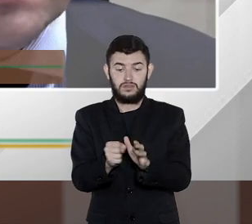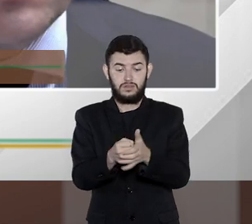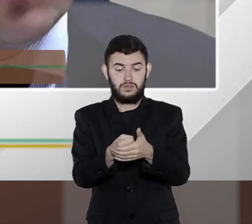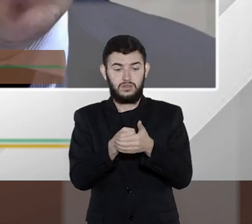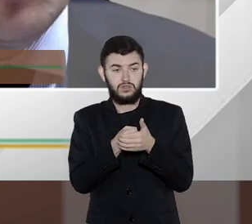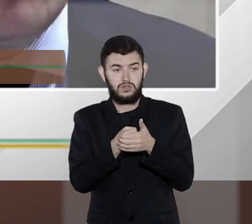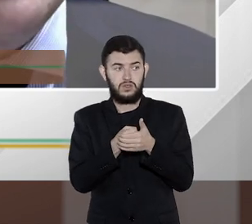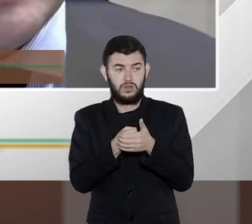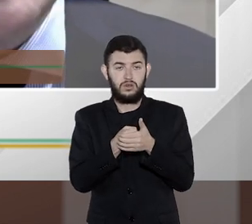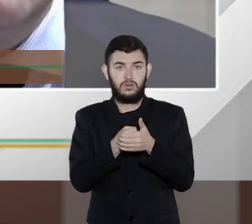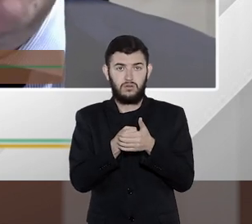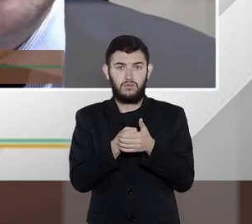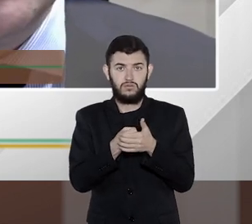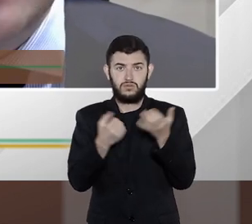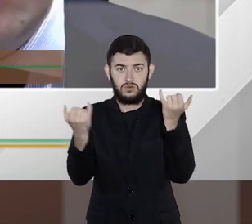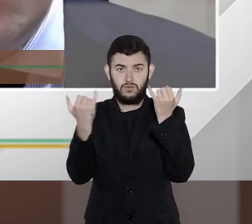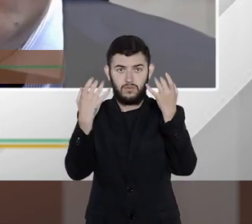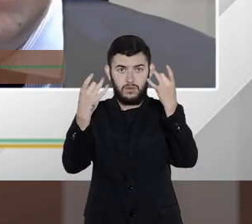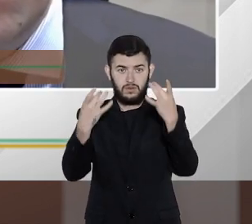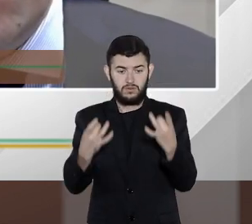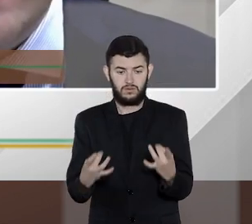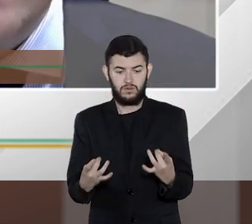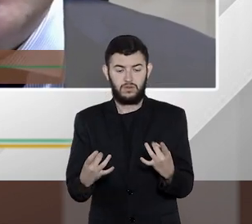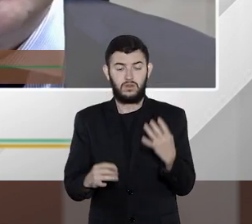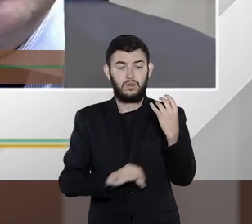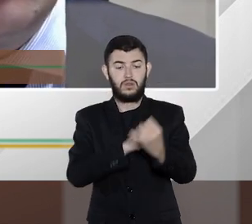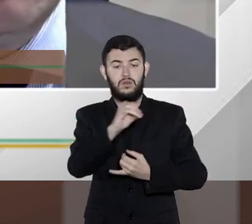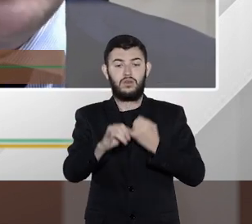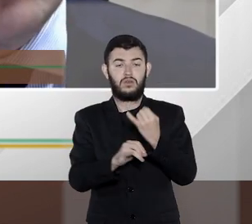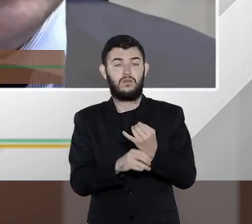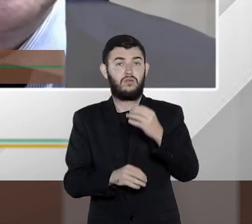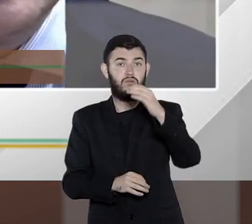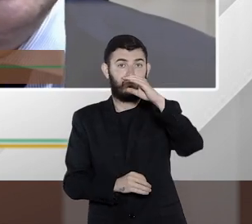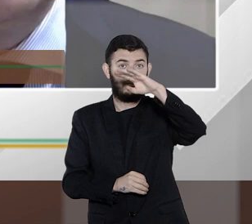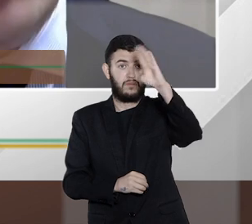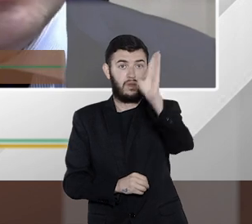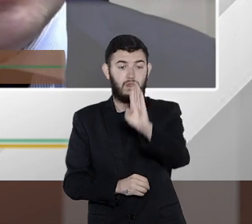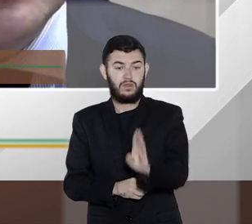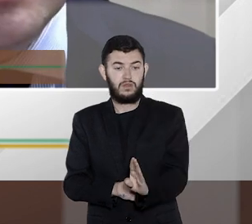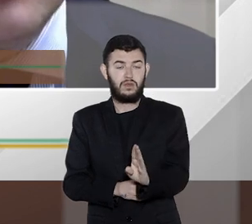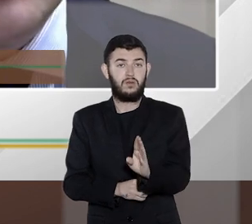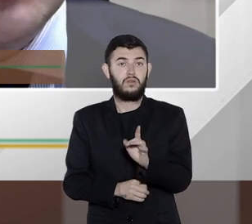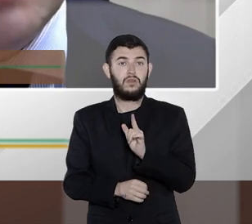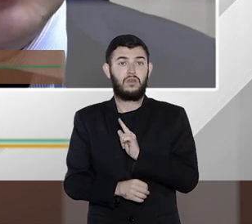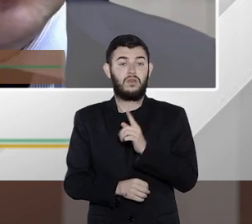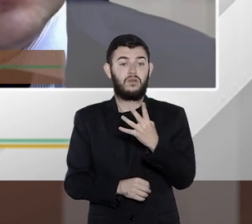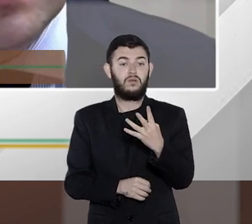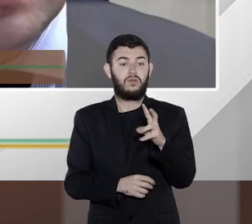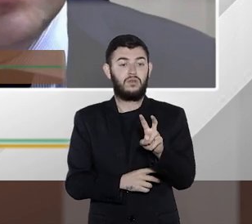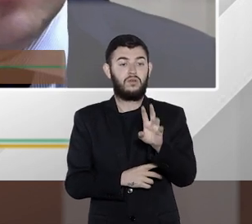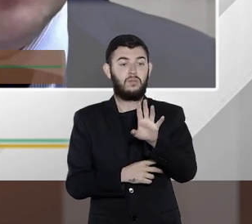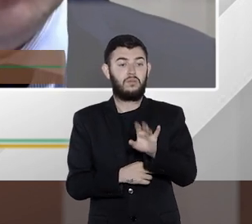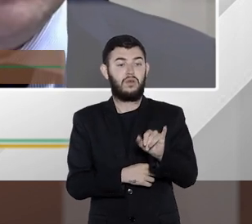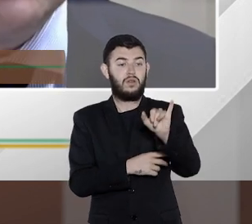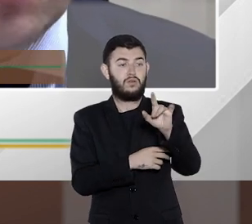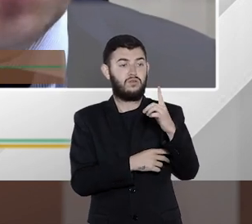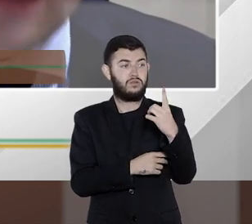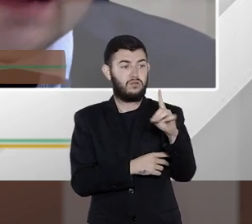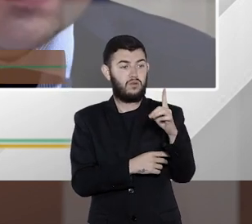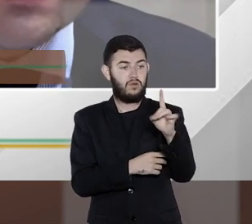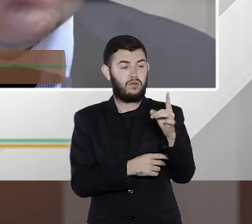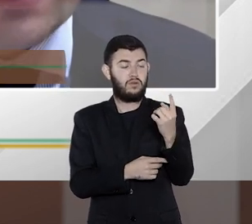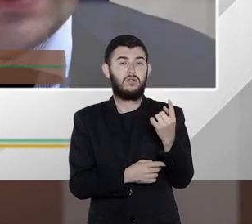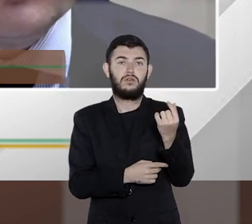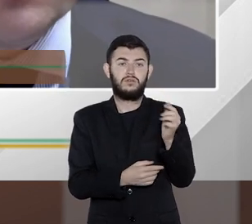Só o Brasil ocupa a décima posição com 45 bilhões de dólares em investimentos. Então, veja, o